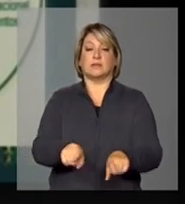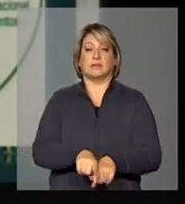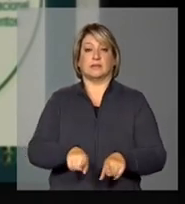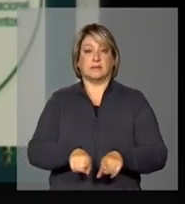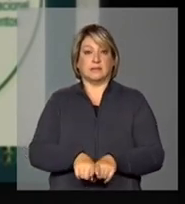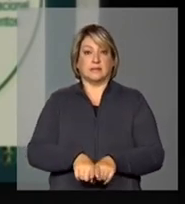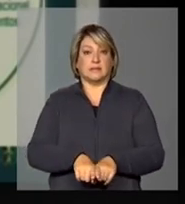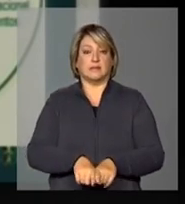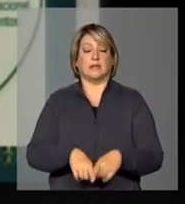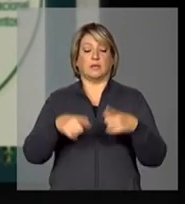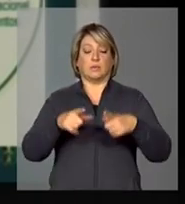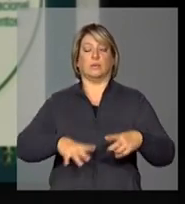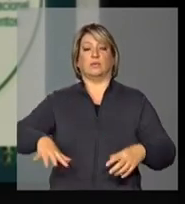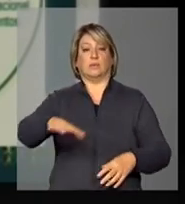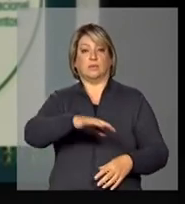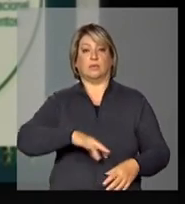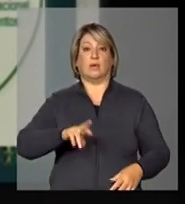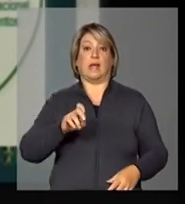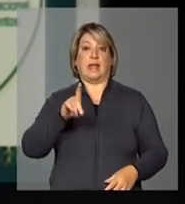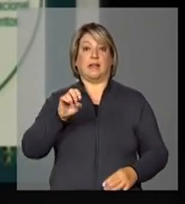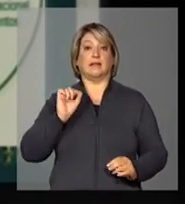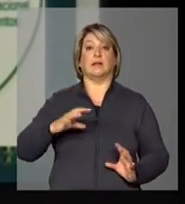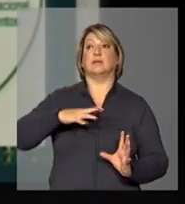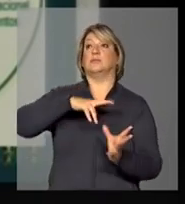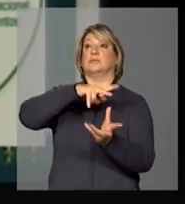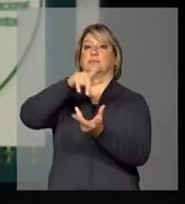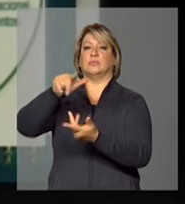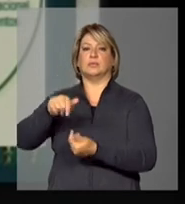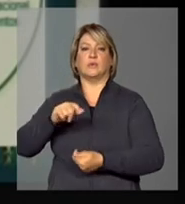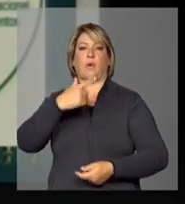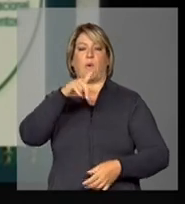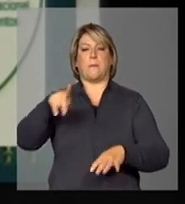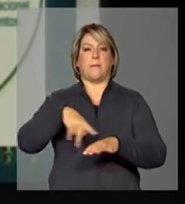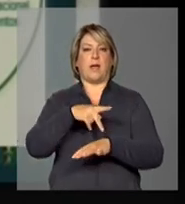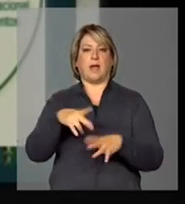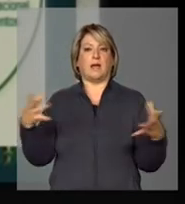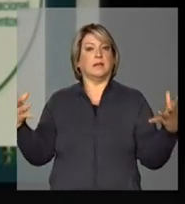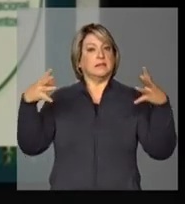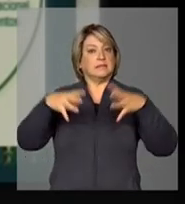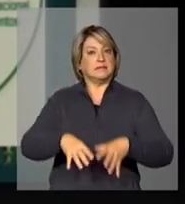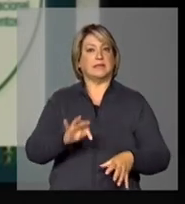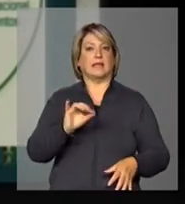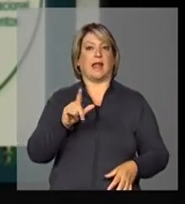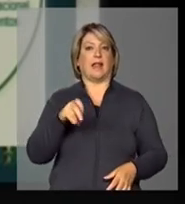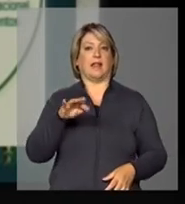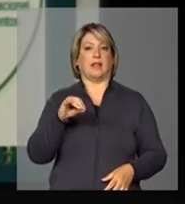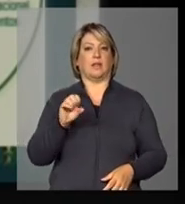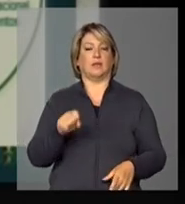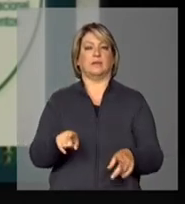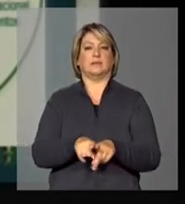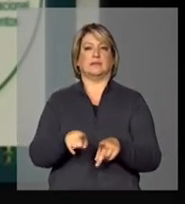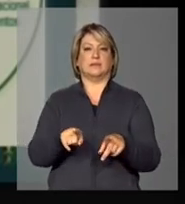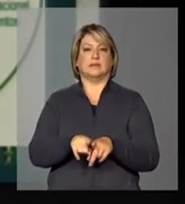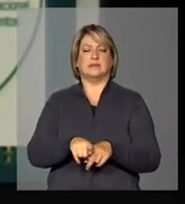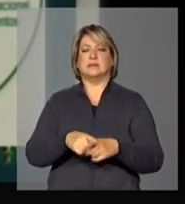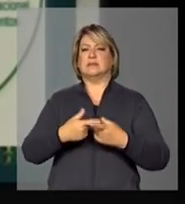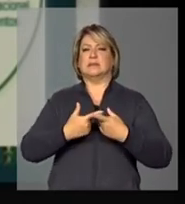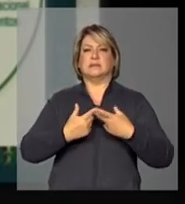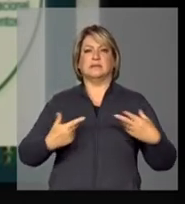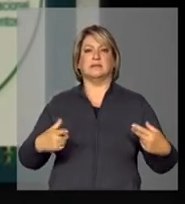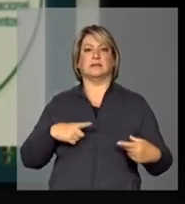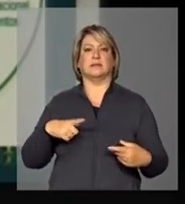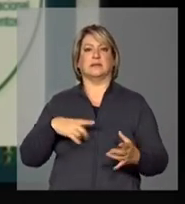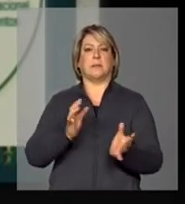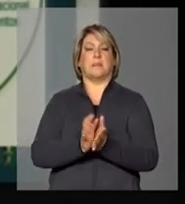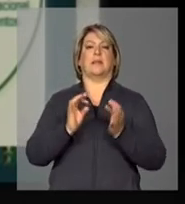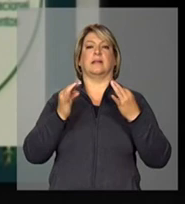regionais, redes internacionais, atração de talentos, programas de startup, articulação dos IFES, parques